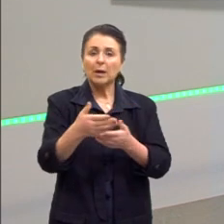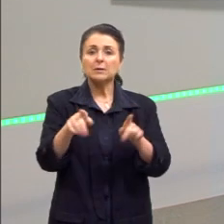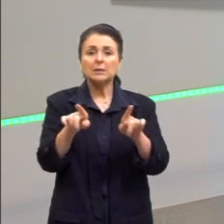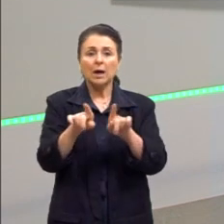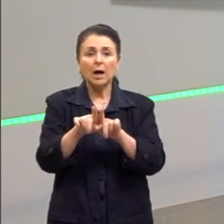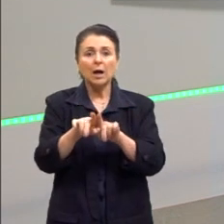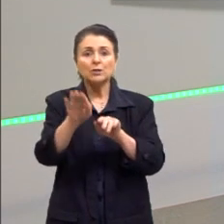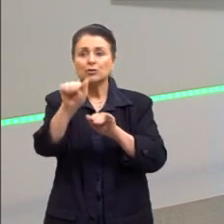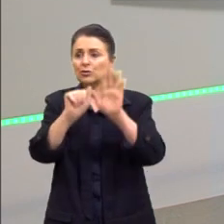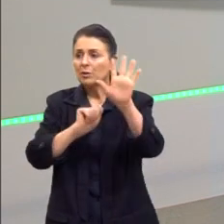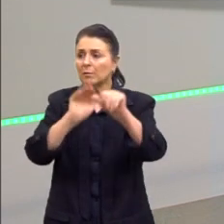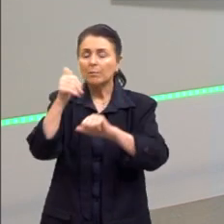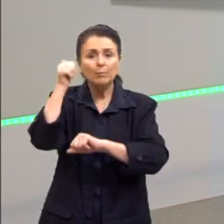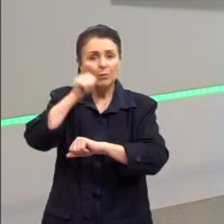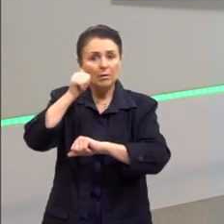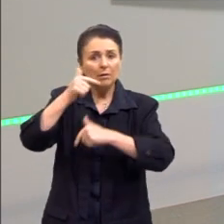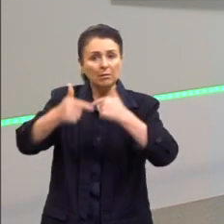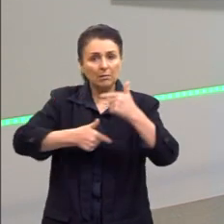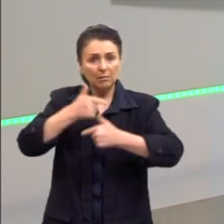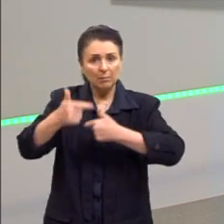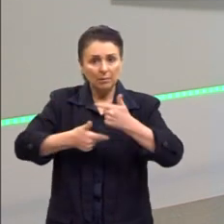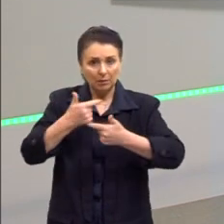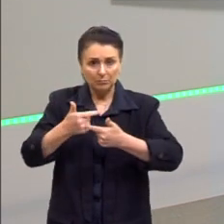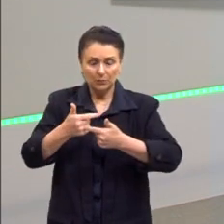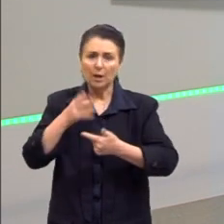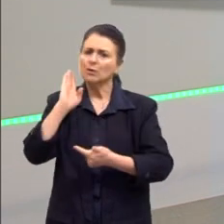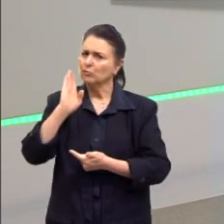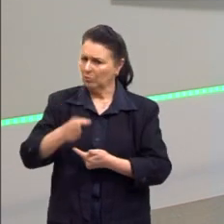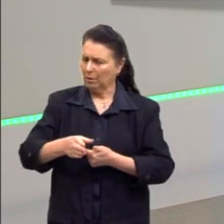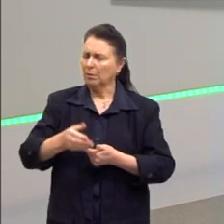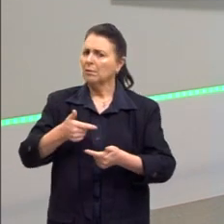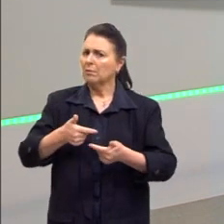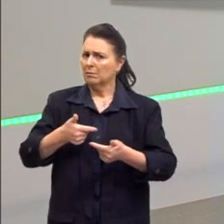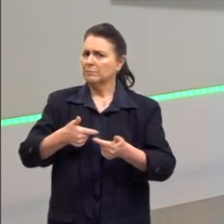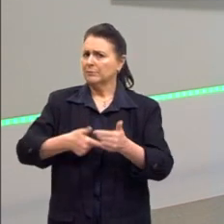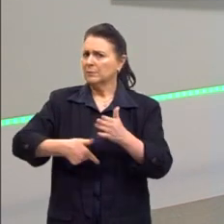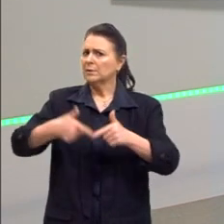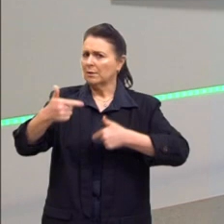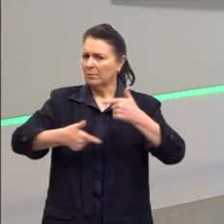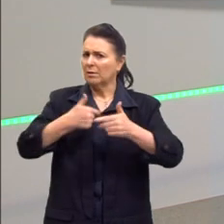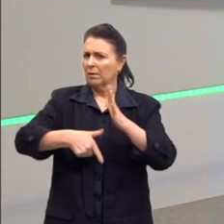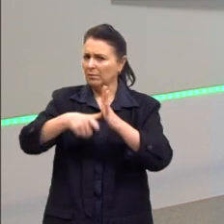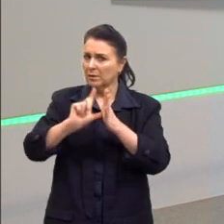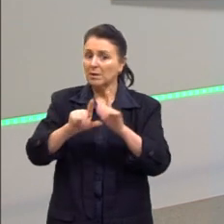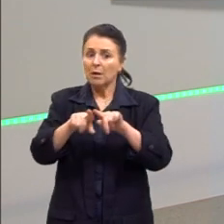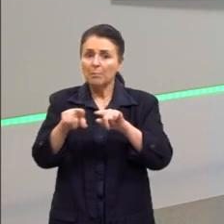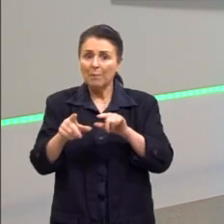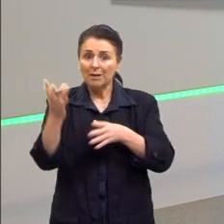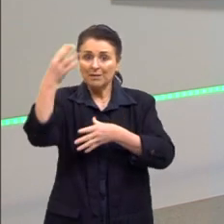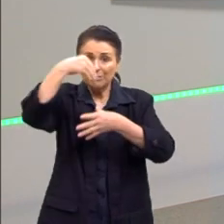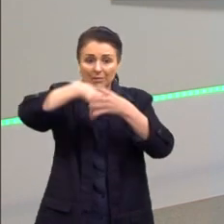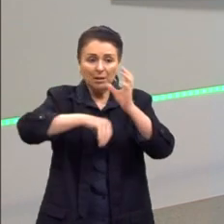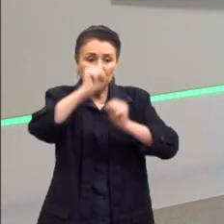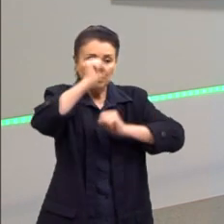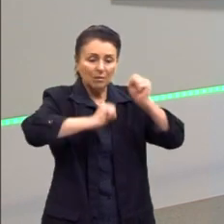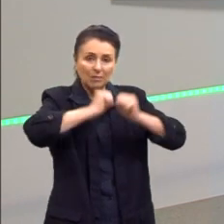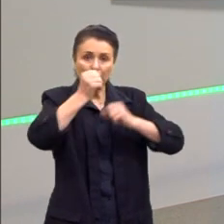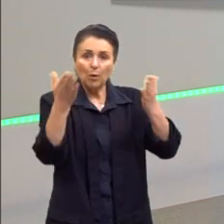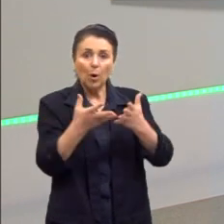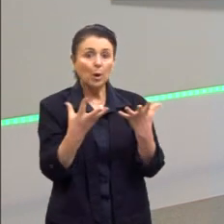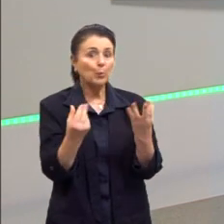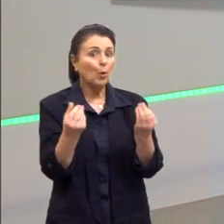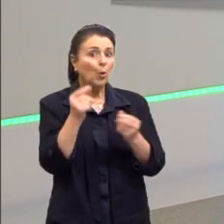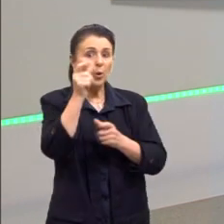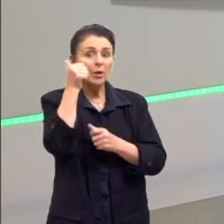mais mulheres. A gente sabe que elas já eram empregadas desde o século XIX, mas começam a ter muitas mulheres na fábrica porque os homens estão